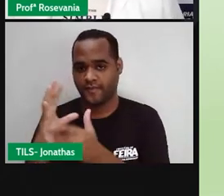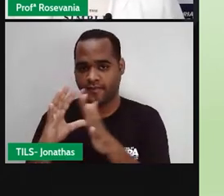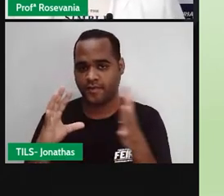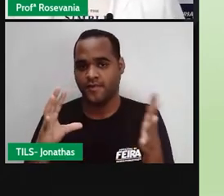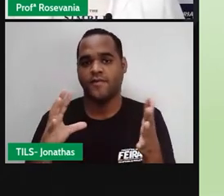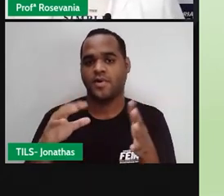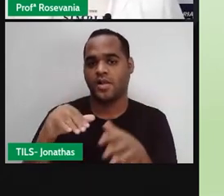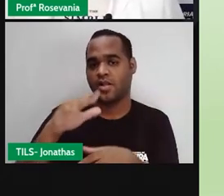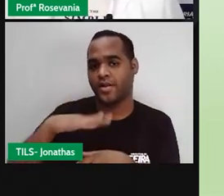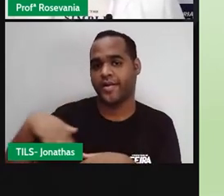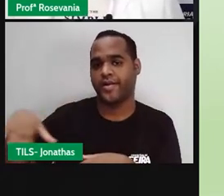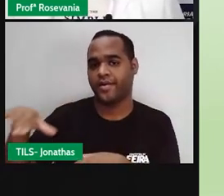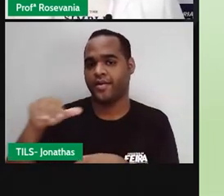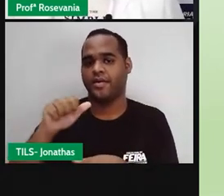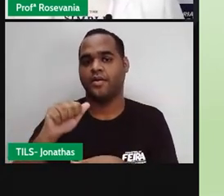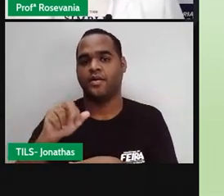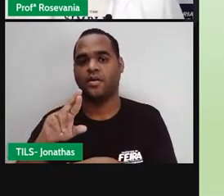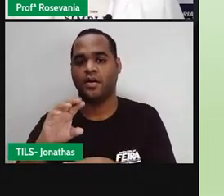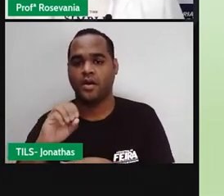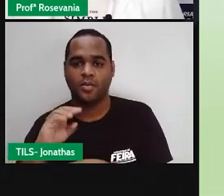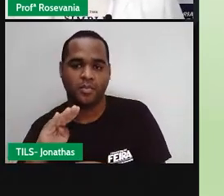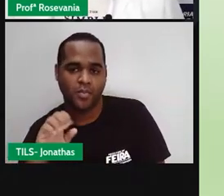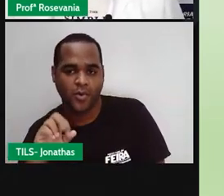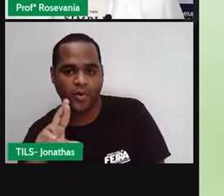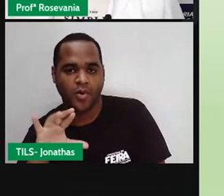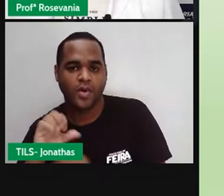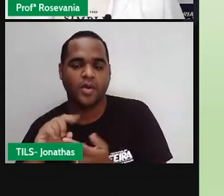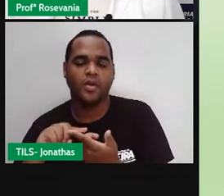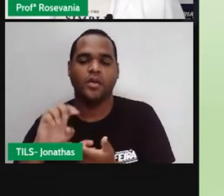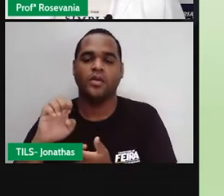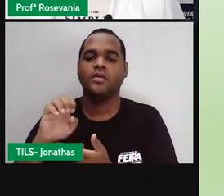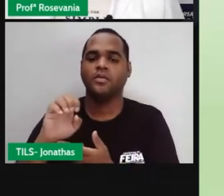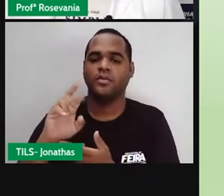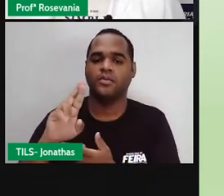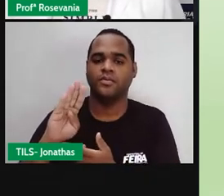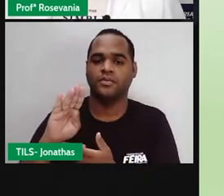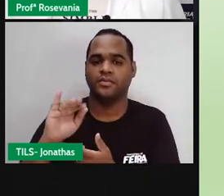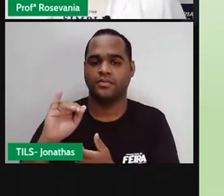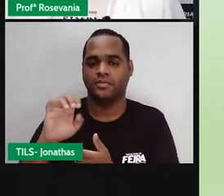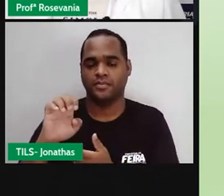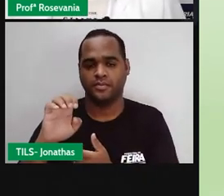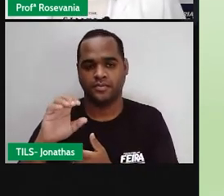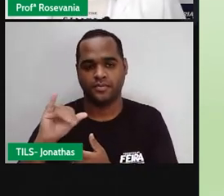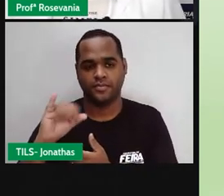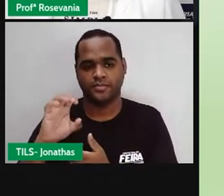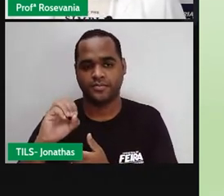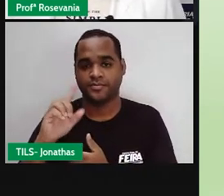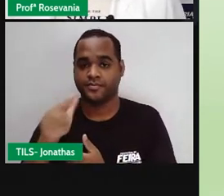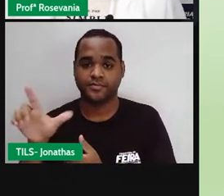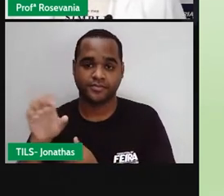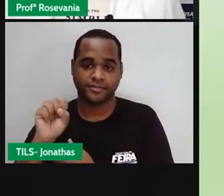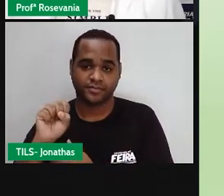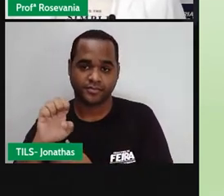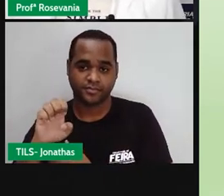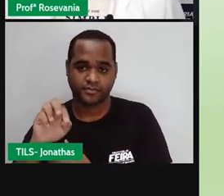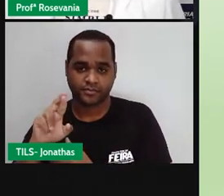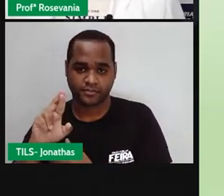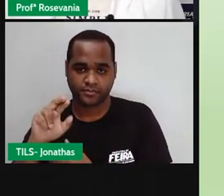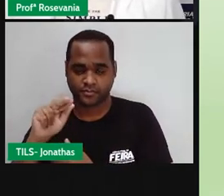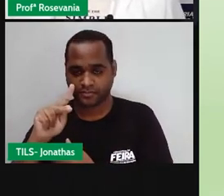arbóreo, herbáceo, arbustivo, né, o arbóreo, herbáceo, o arbustivo, e a gente tem a serrapilheira, que é essa